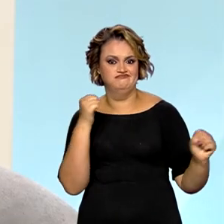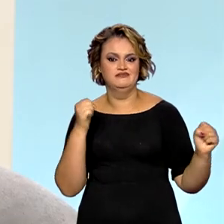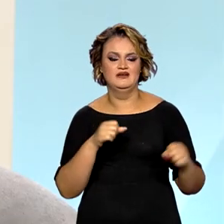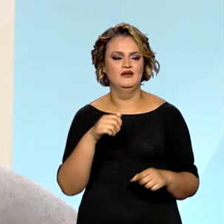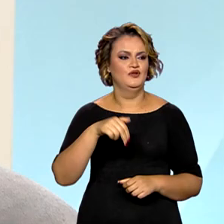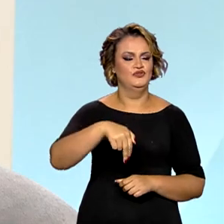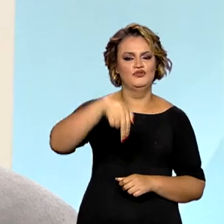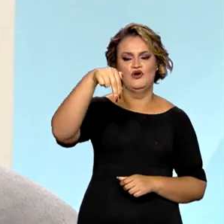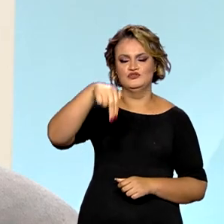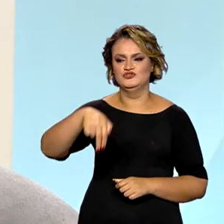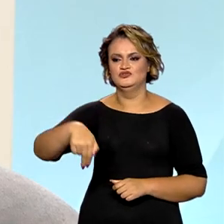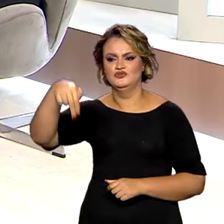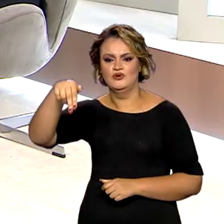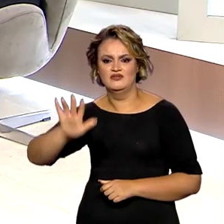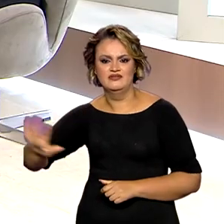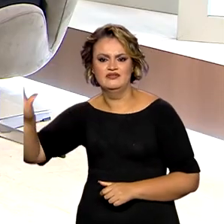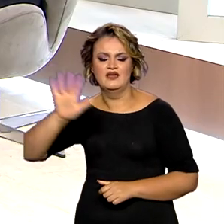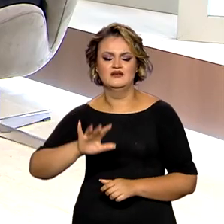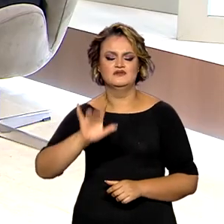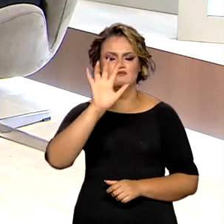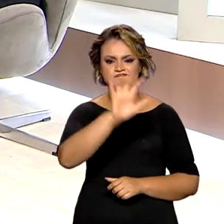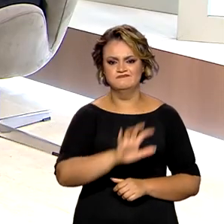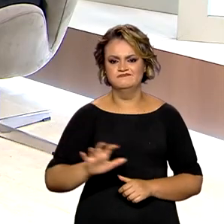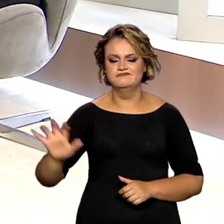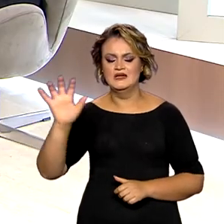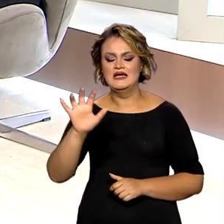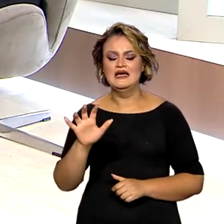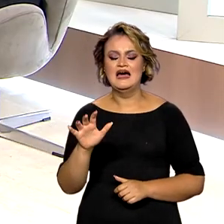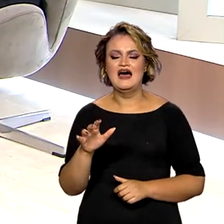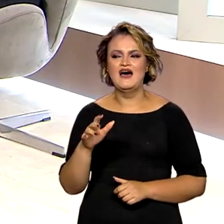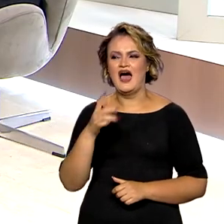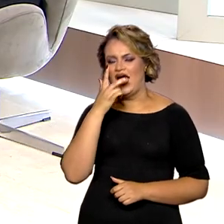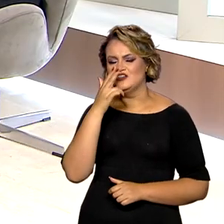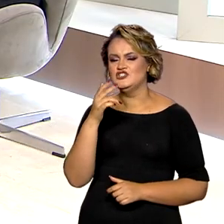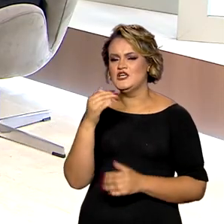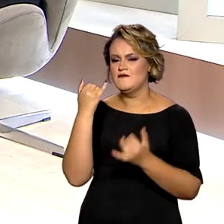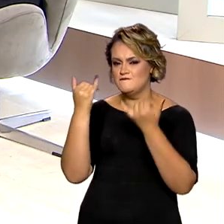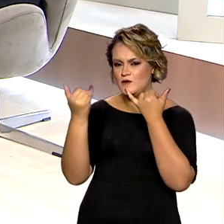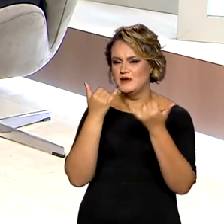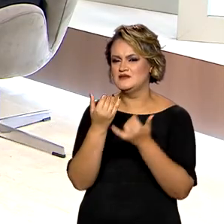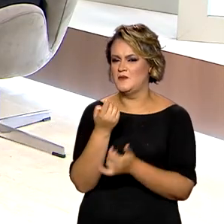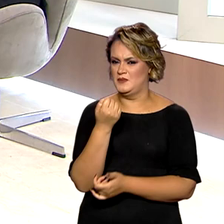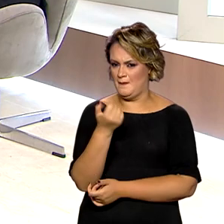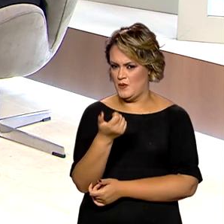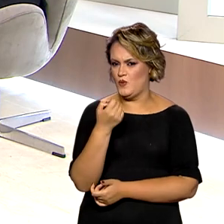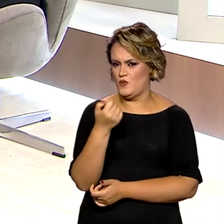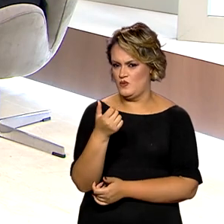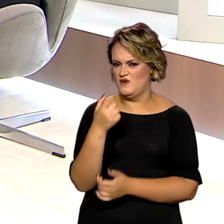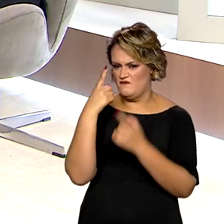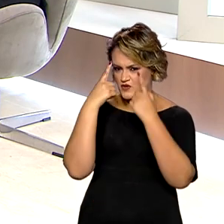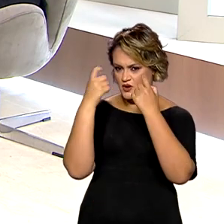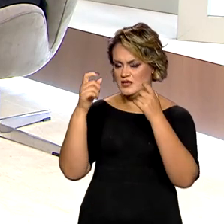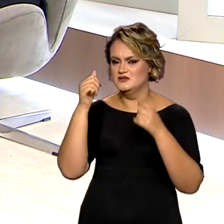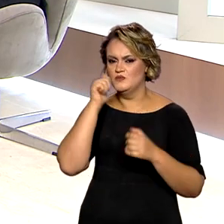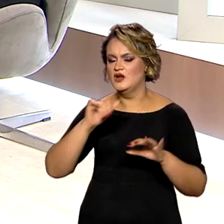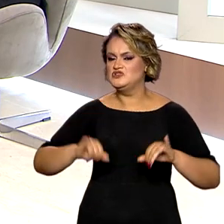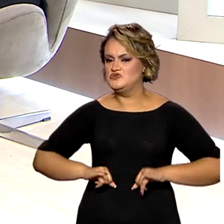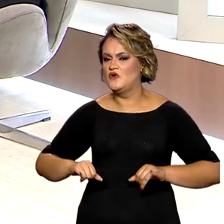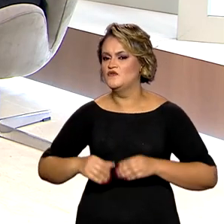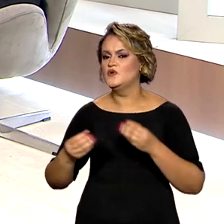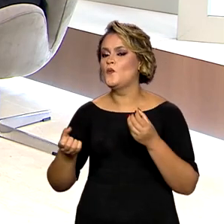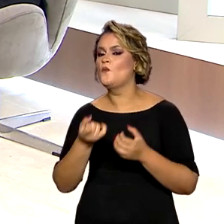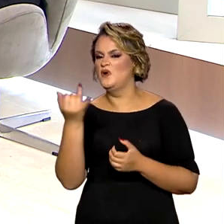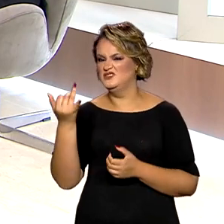tem a região norte, você tem a região nordeste, uma subnotificação em relação à violência contra a mulher, pegando agora um outro aspecto, um outro